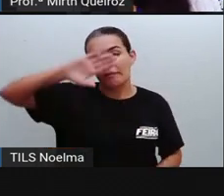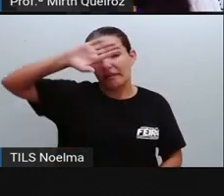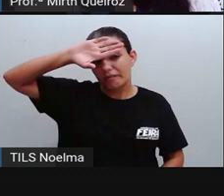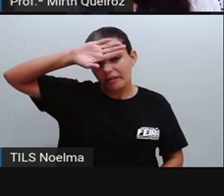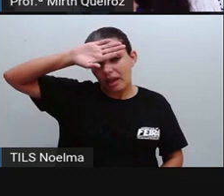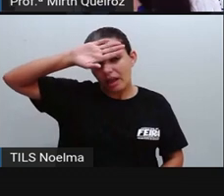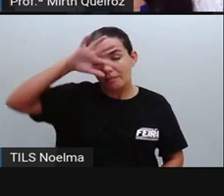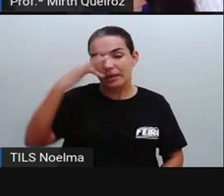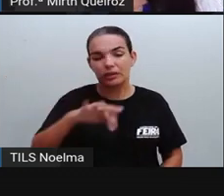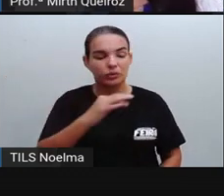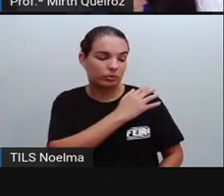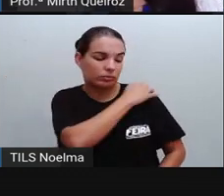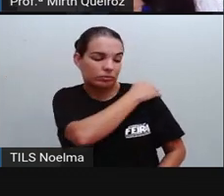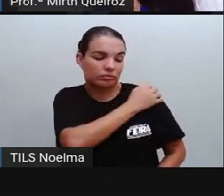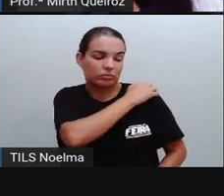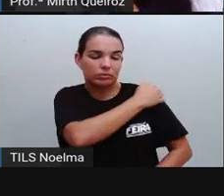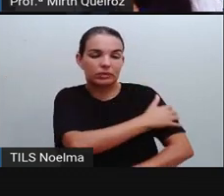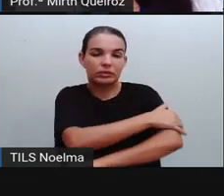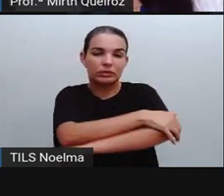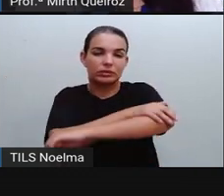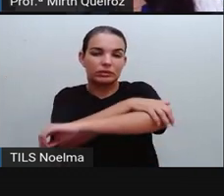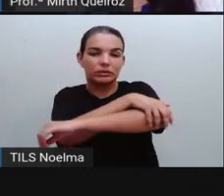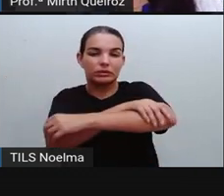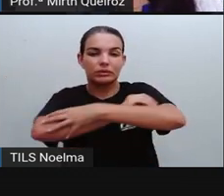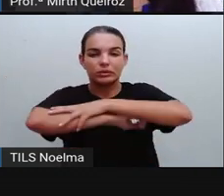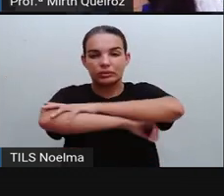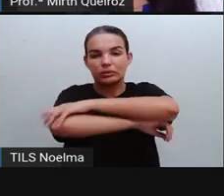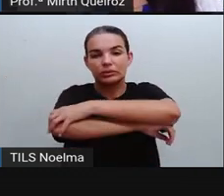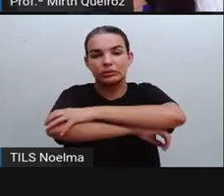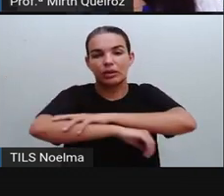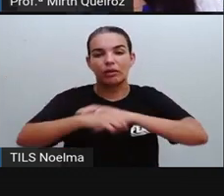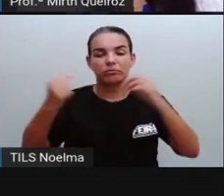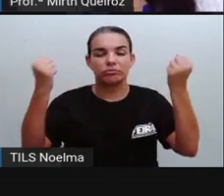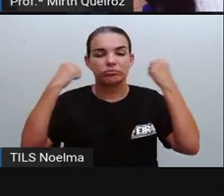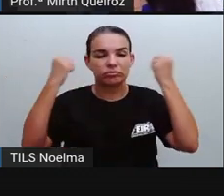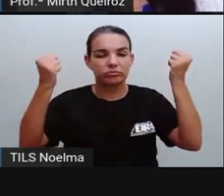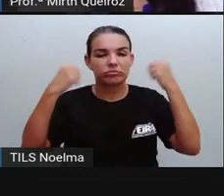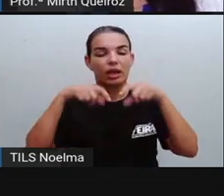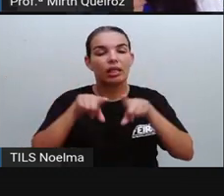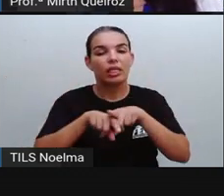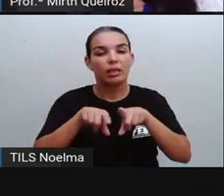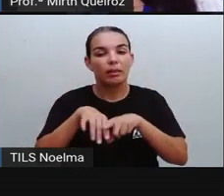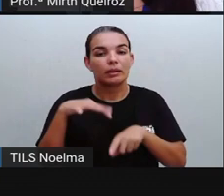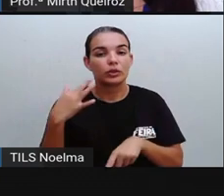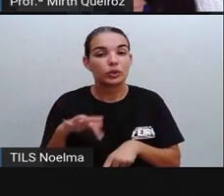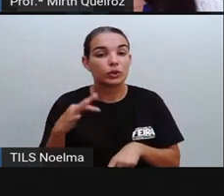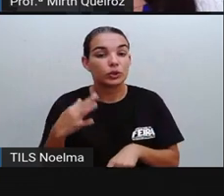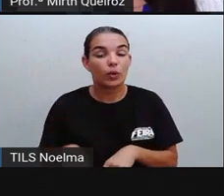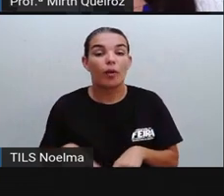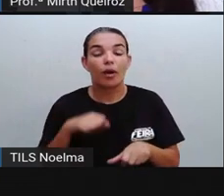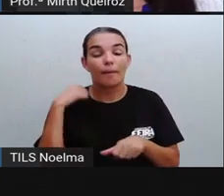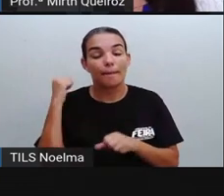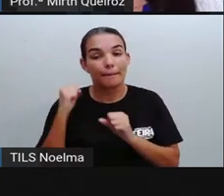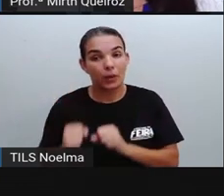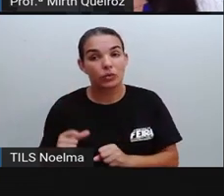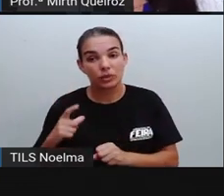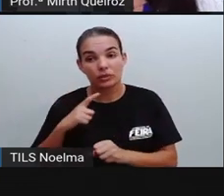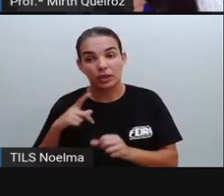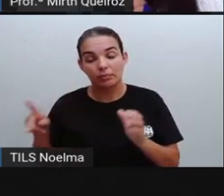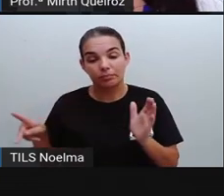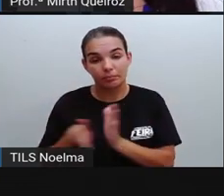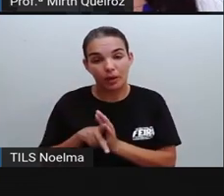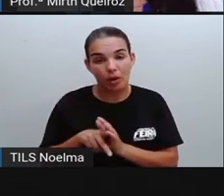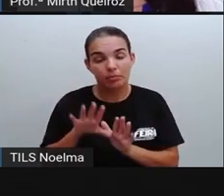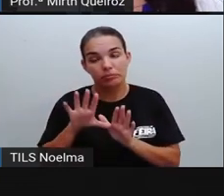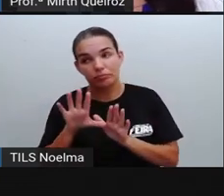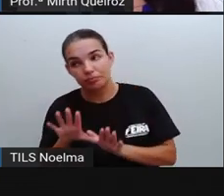articular, dor muscular, são alguns dos sintomas que tornam a pessoa, né? Como